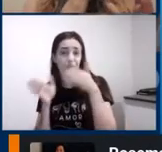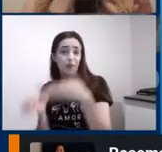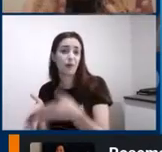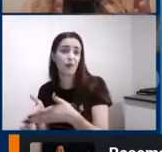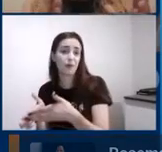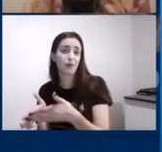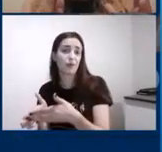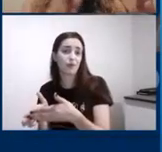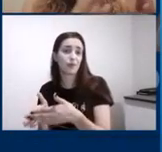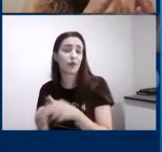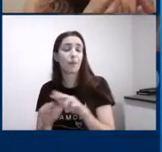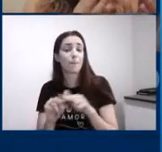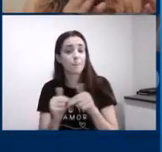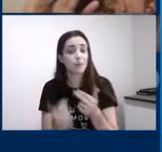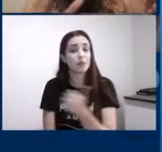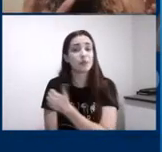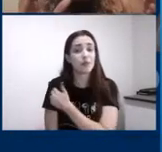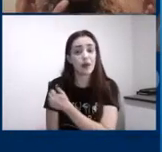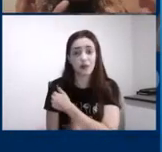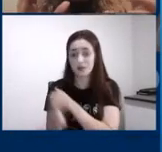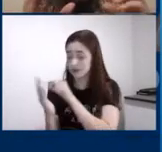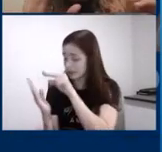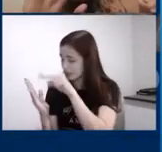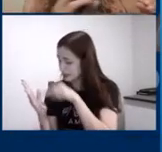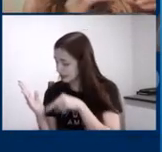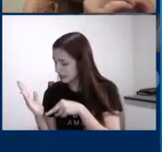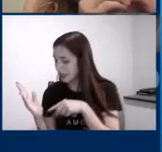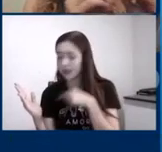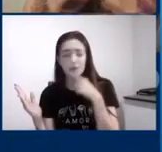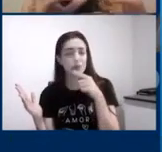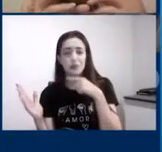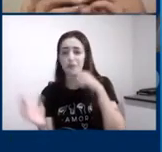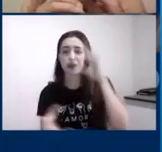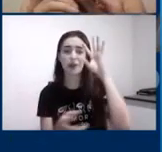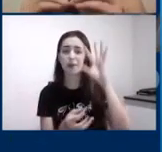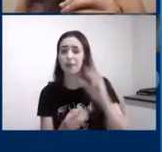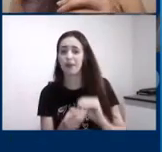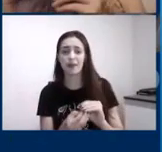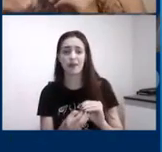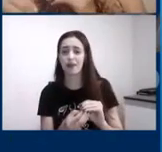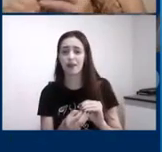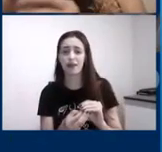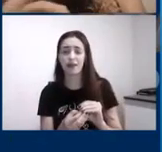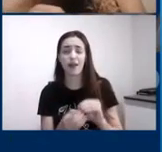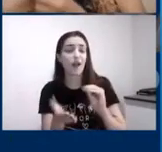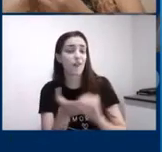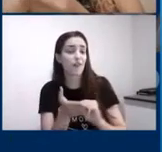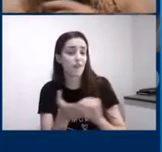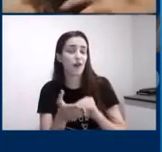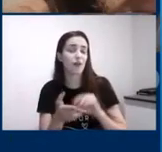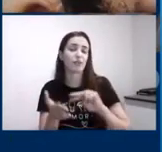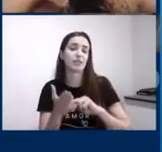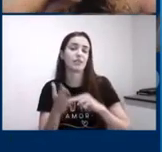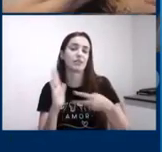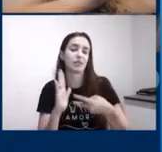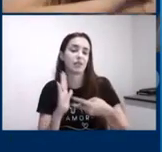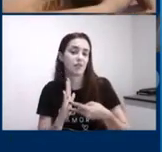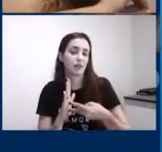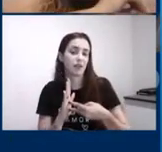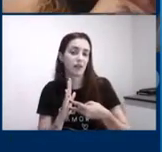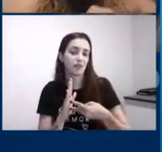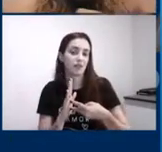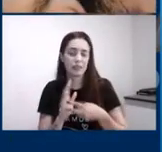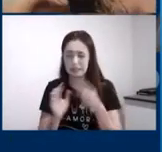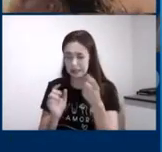sete sílabas a cada sete sílabas ele vai formando significados e aí entram mais sílabas que ele tem que